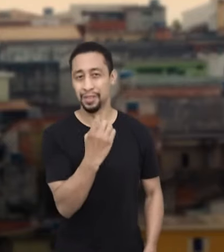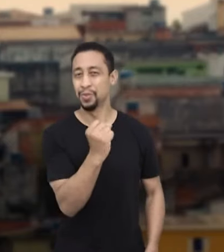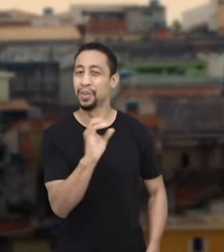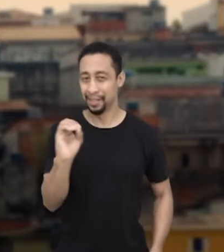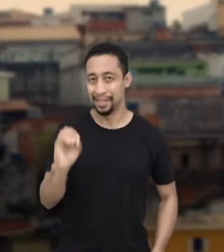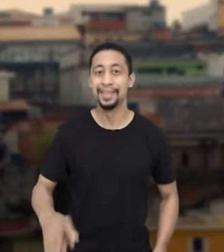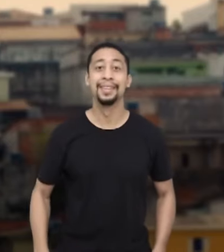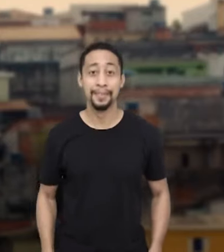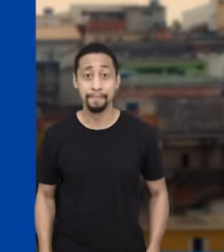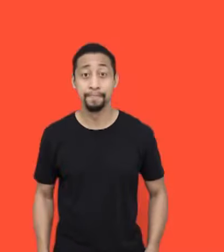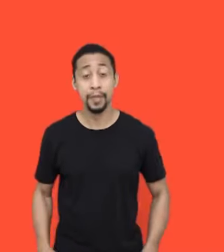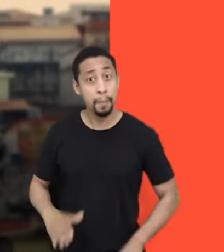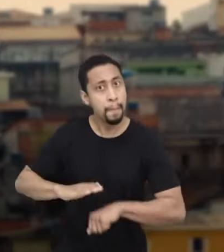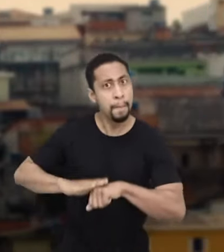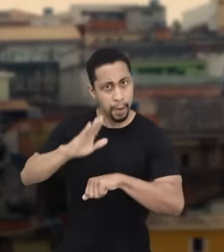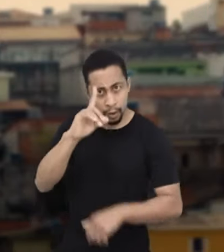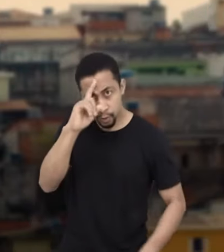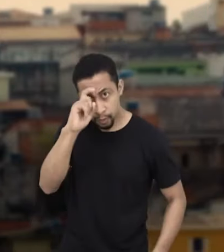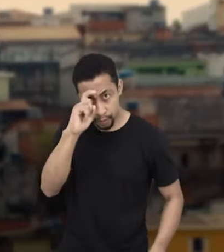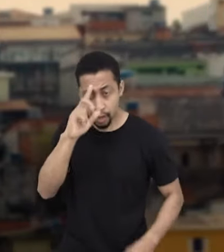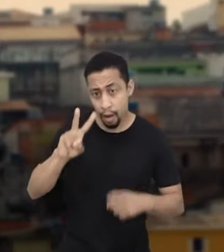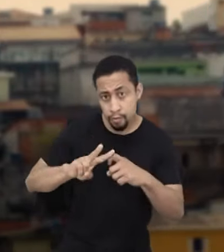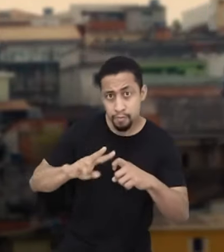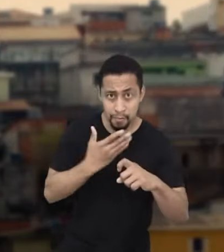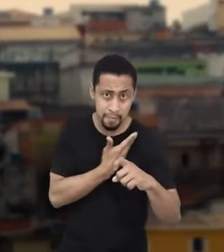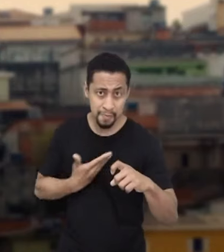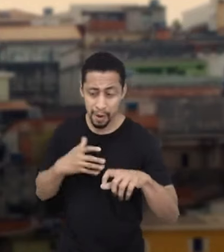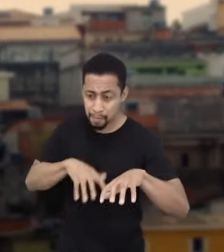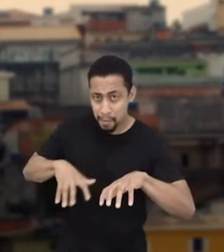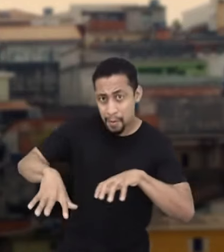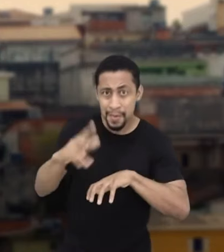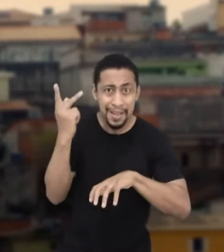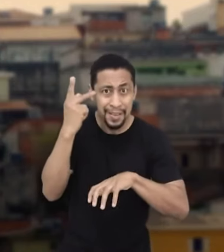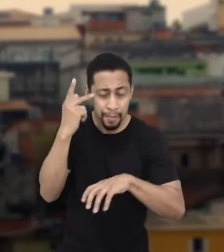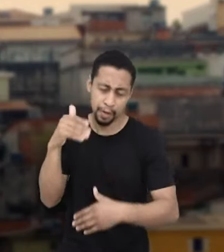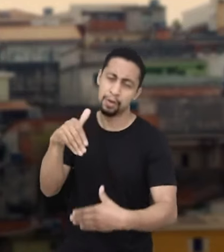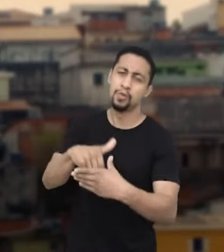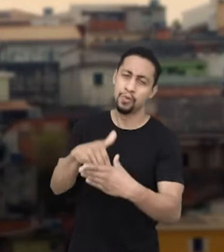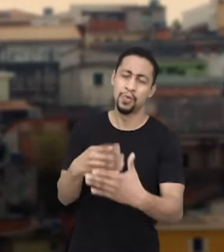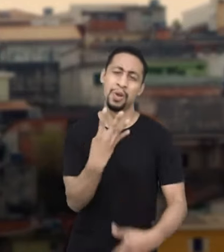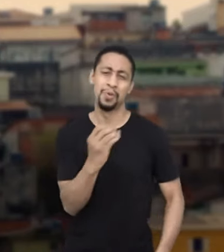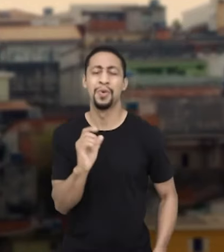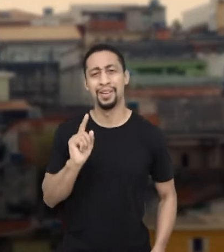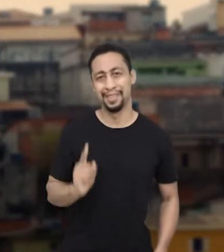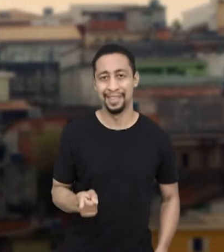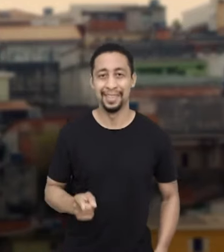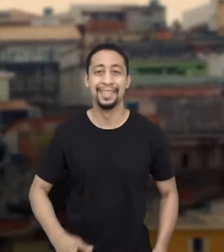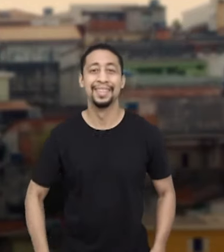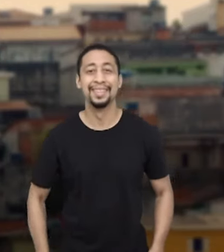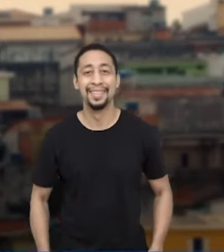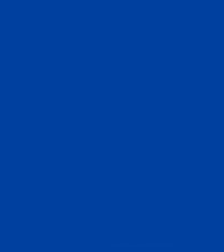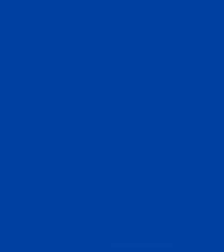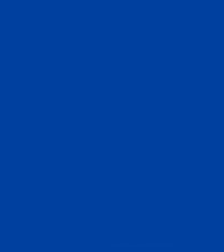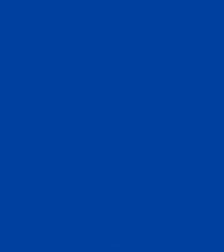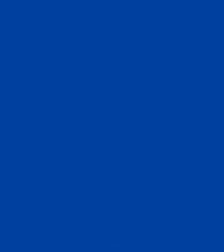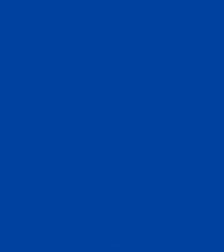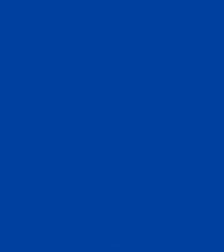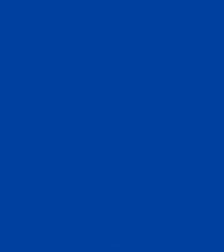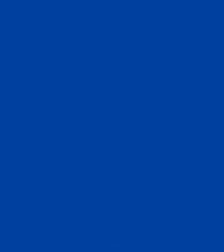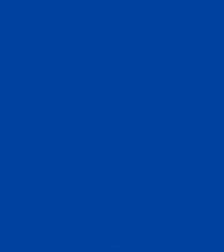Gama, 40, 180. Por mais hospitais públicos veterinários em São Paulo. Doutor Edson da Paiol, vote 40 mil.